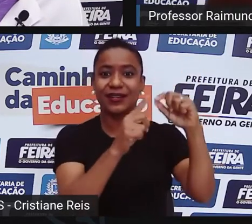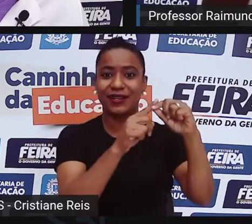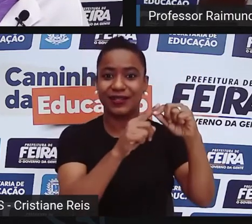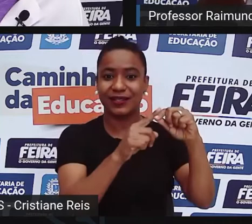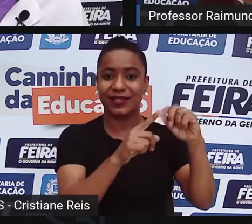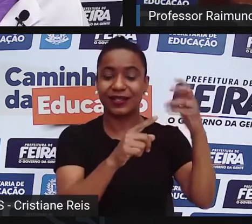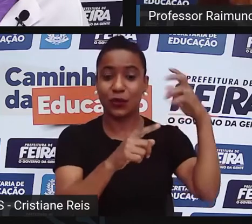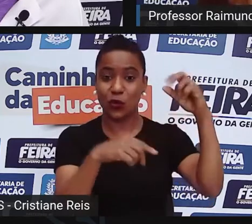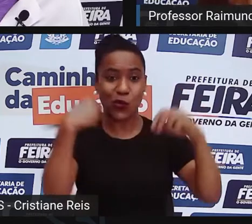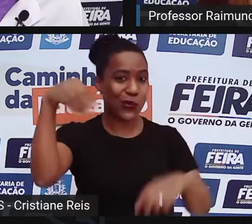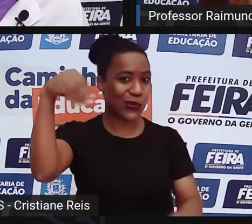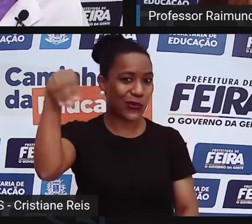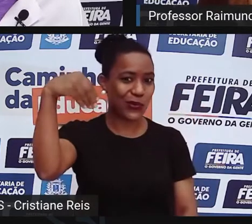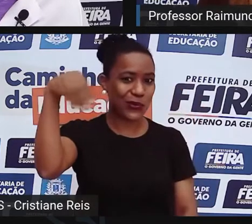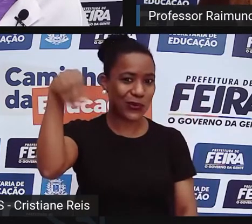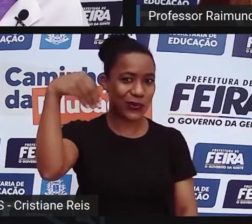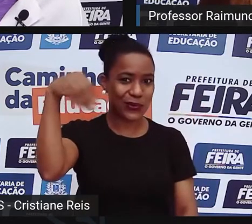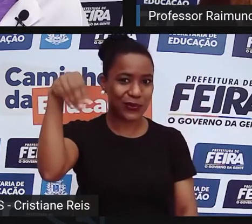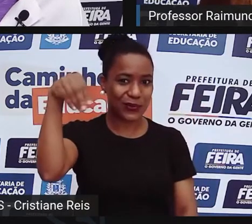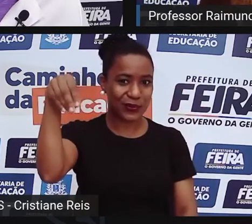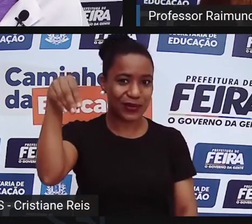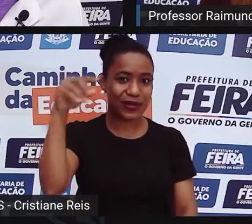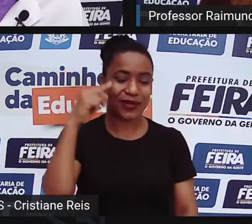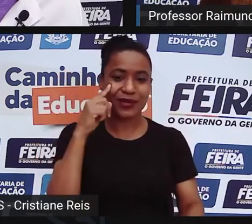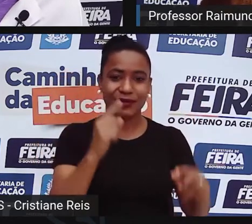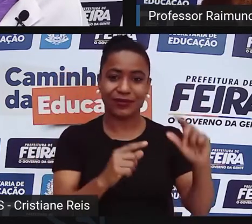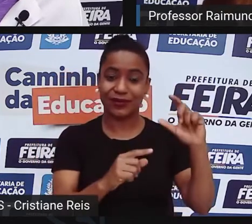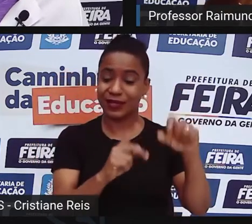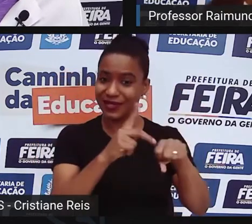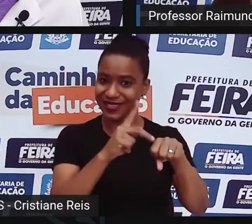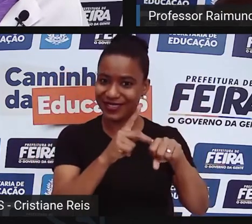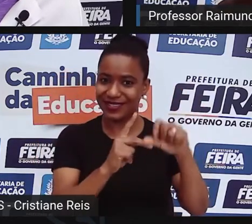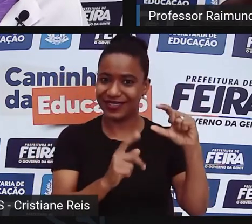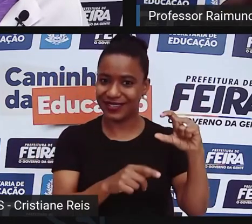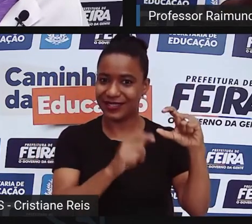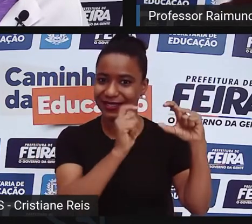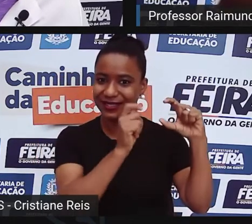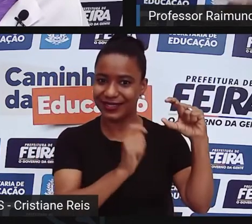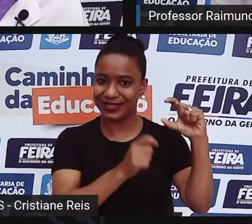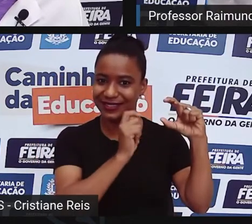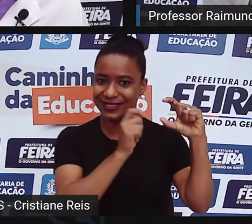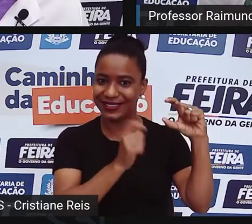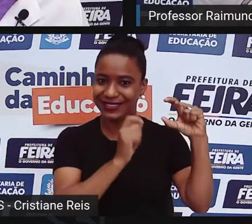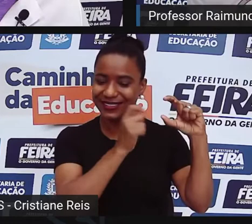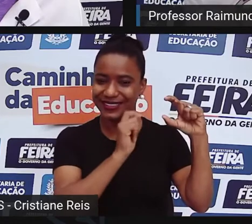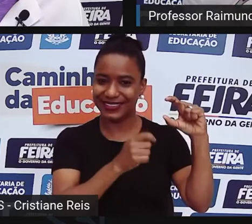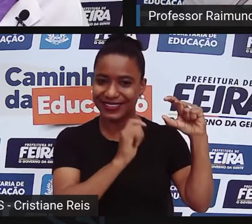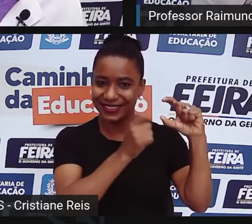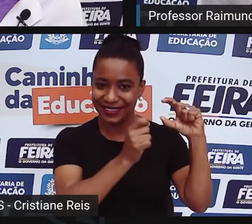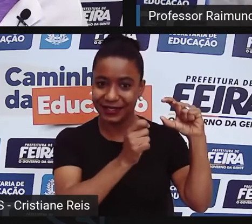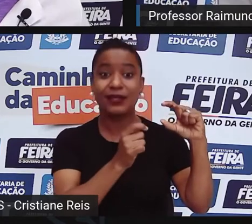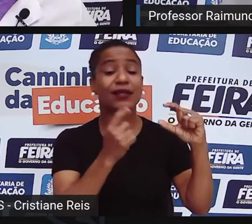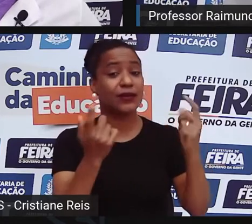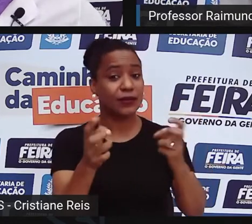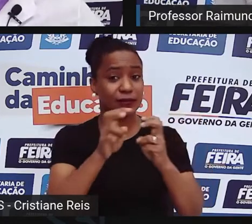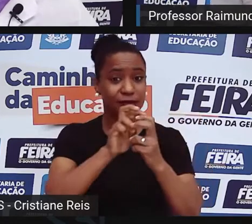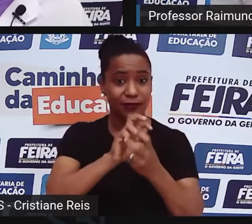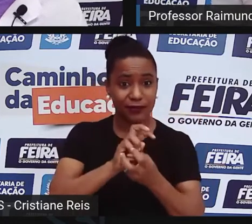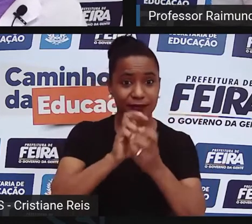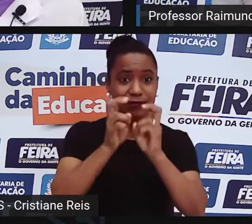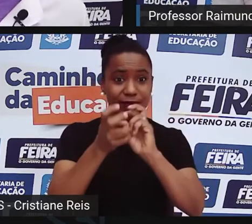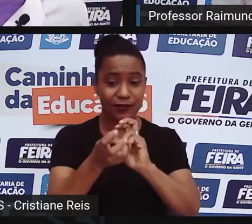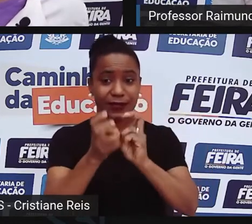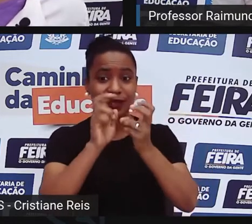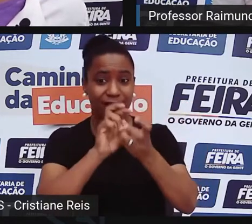o cachixi e o dobrão que faz a modulação das notas. bem interessante, né? A capoeira é uma coisa tão